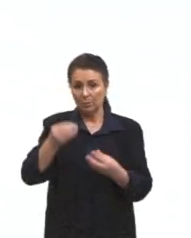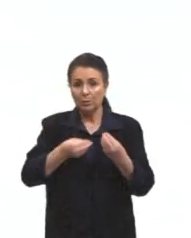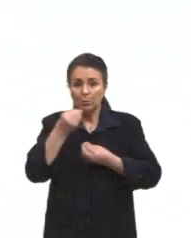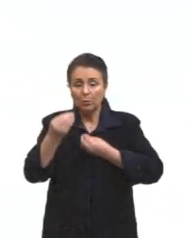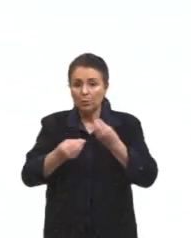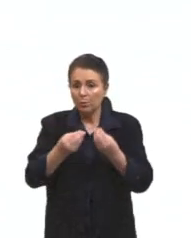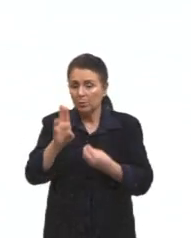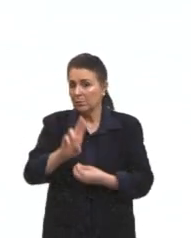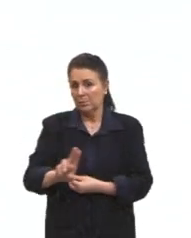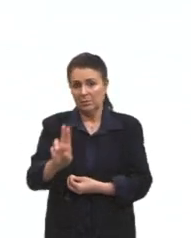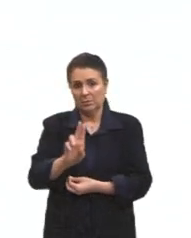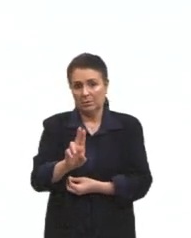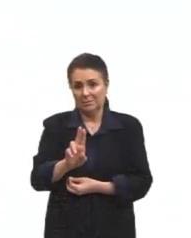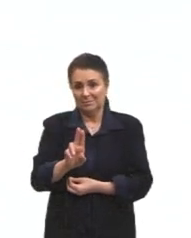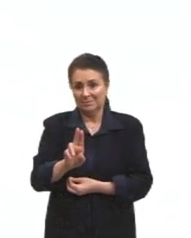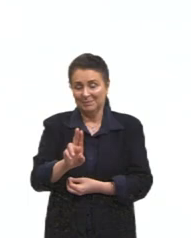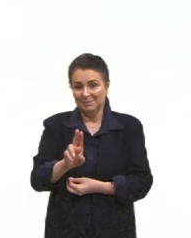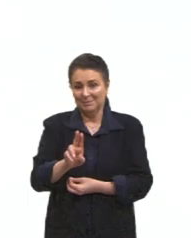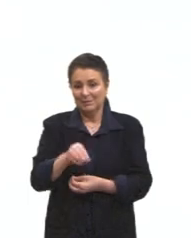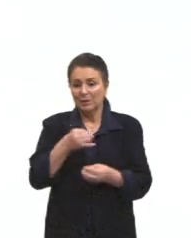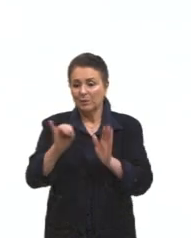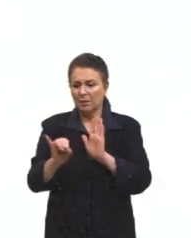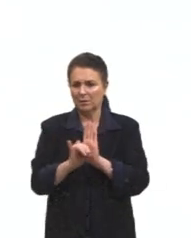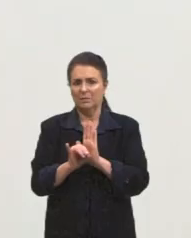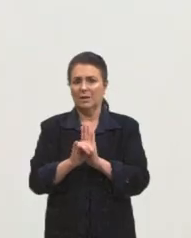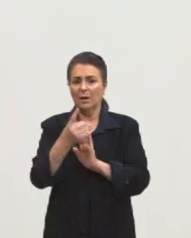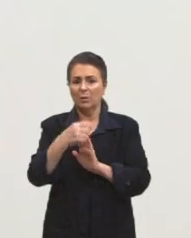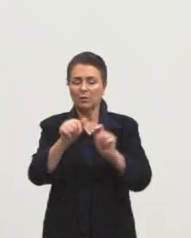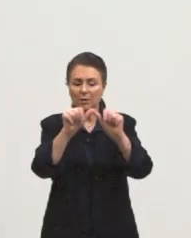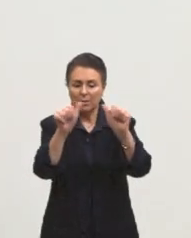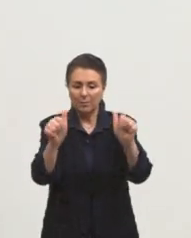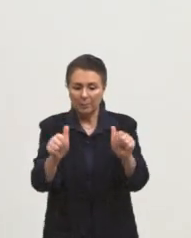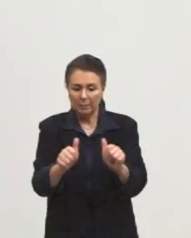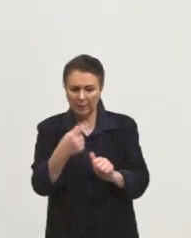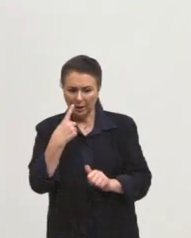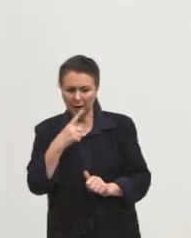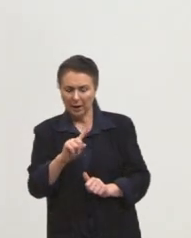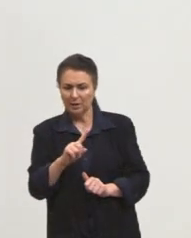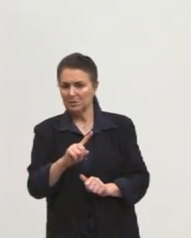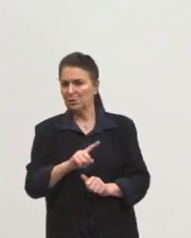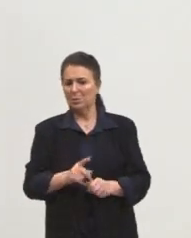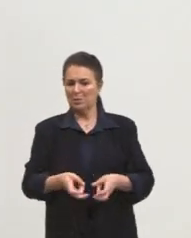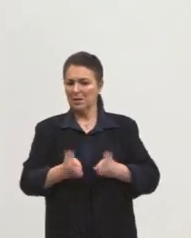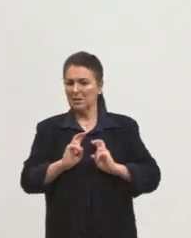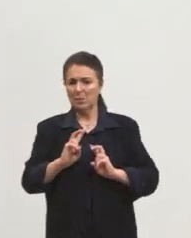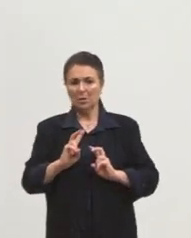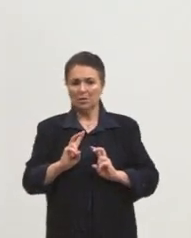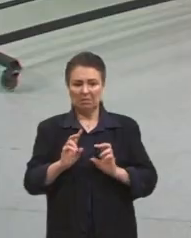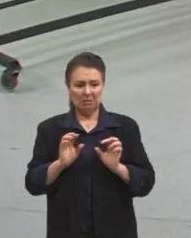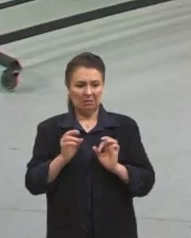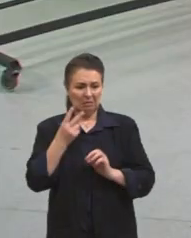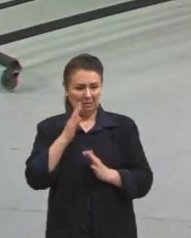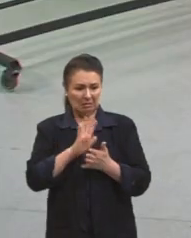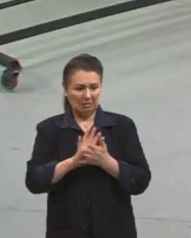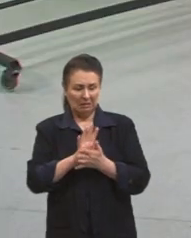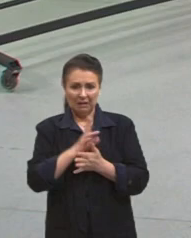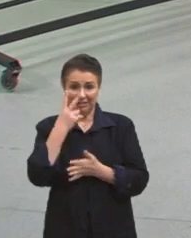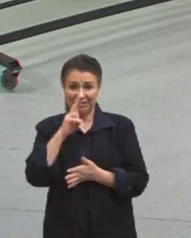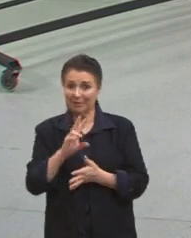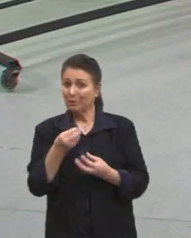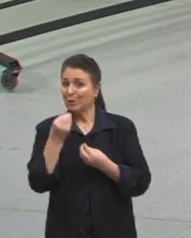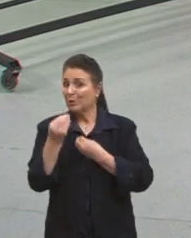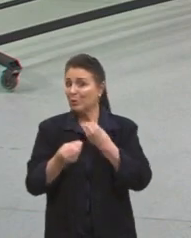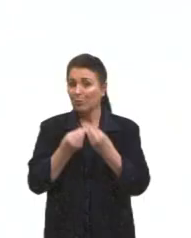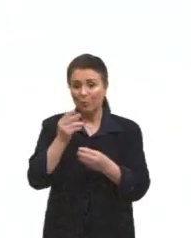a gente vai identificar isso à outra imagem e vai torcer esse significado. Então, por isso que não tem como.